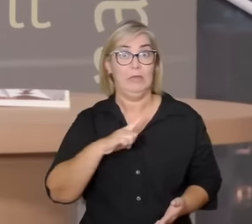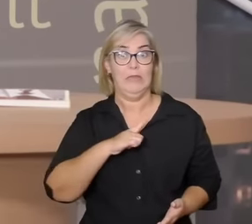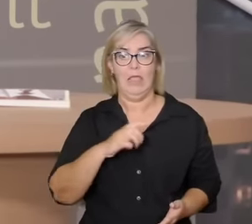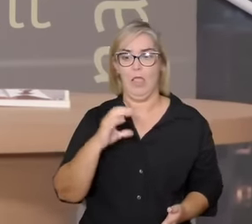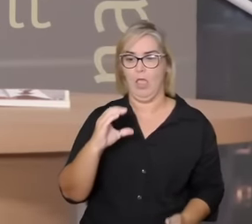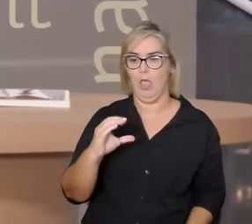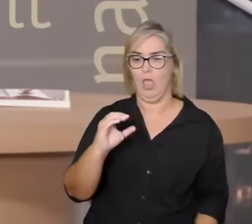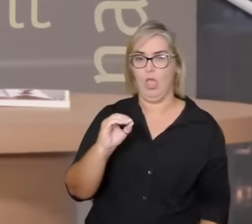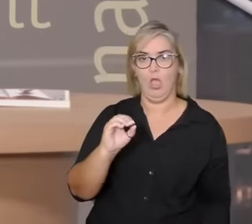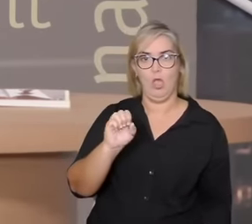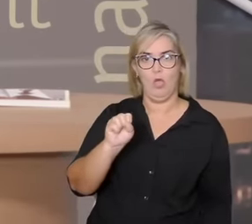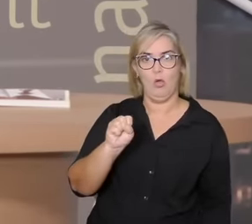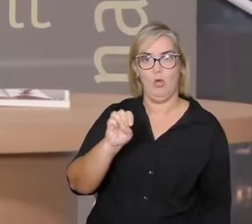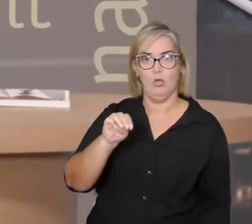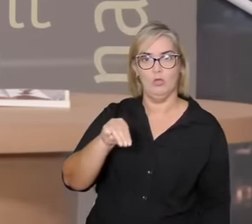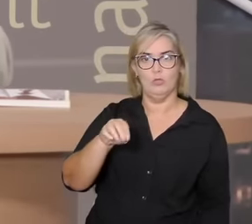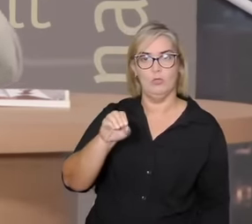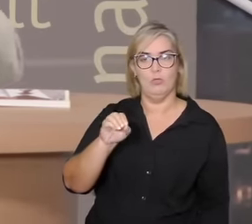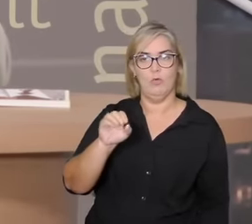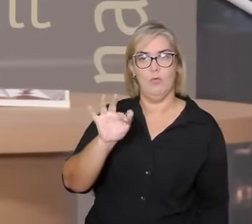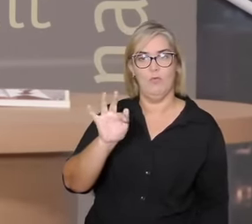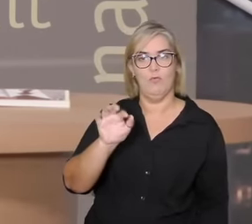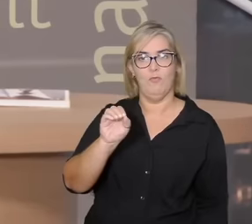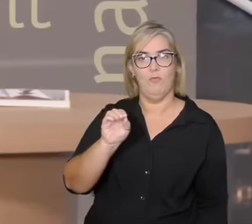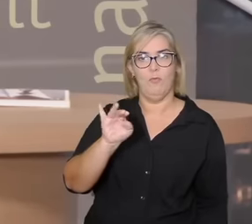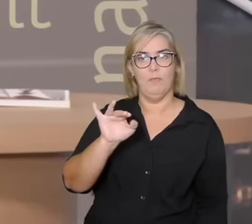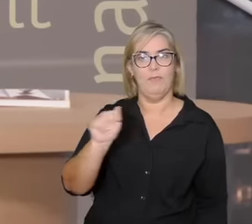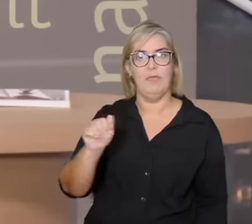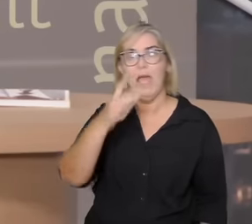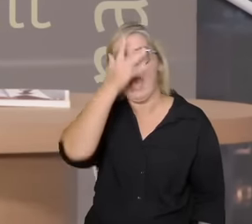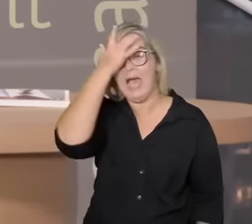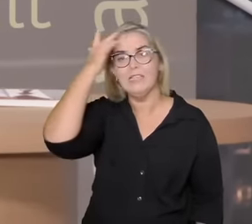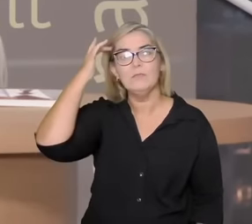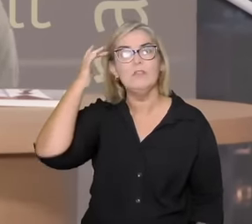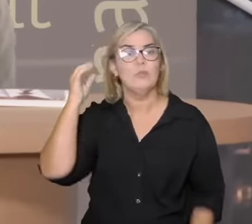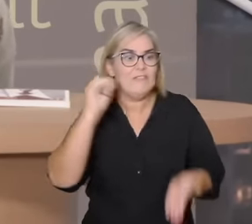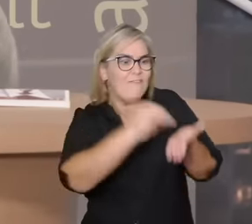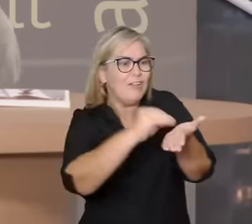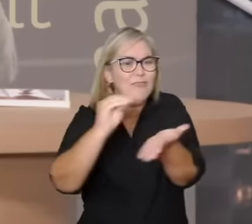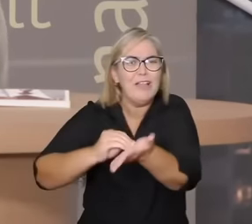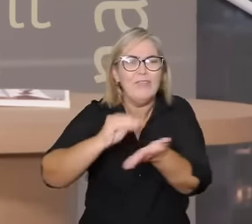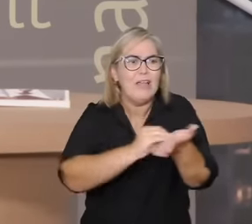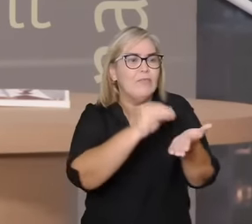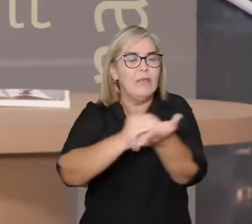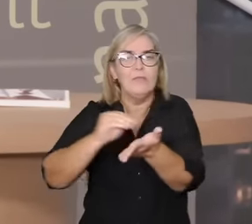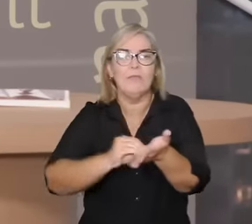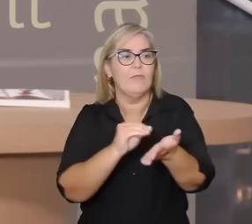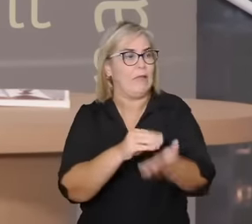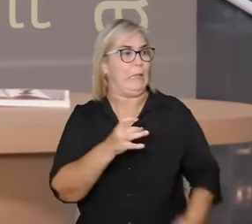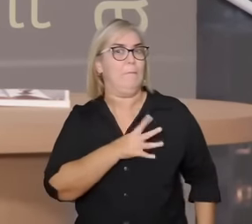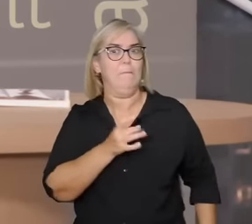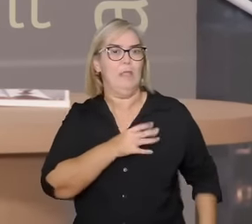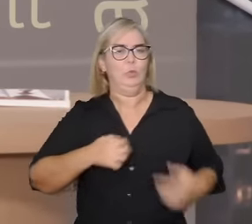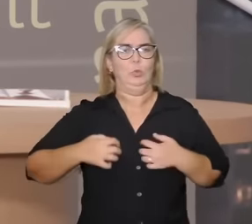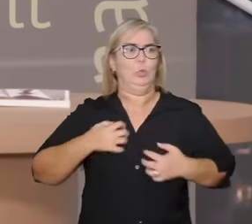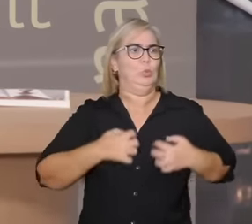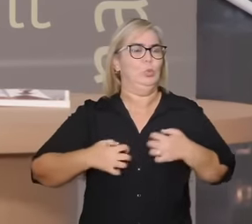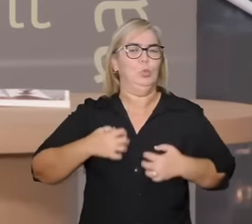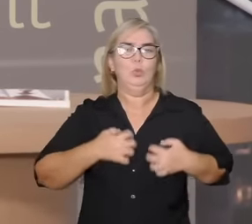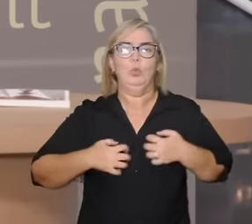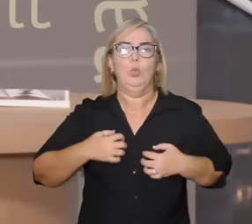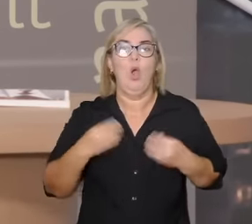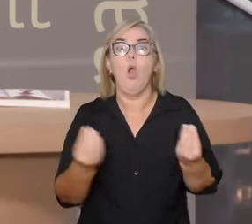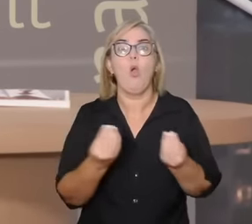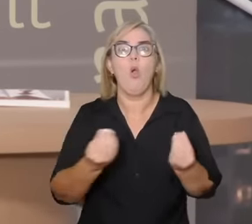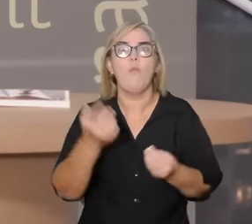crise sociedades em que elas operam pela escassez esse é o princípio da dinâmica das relações significa os